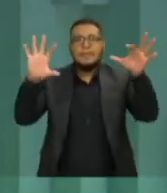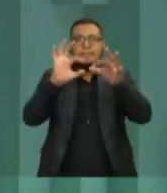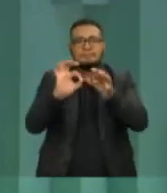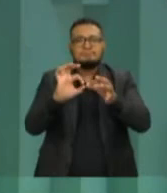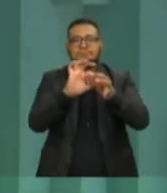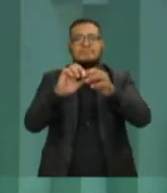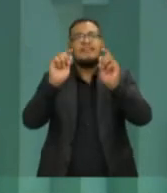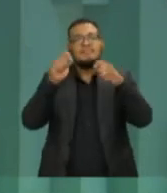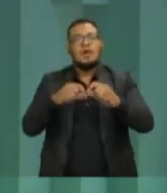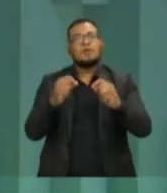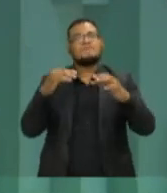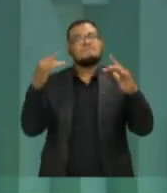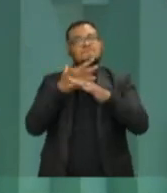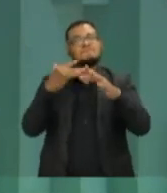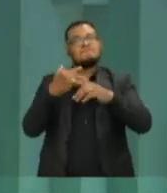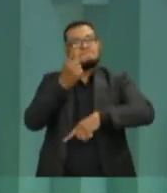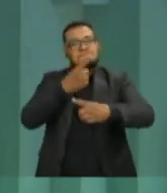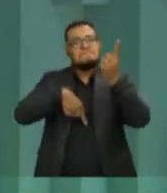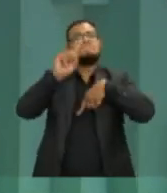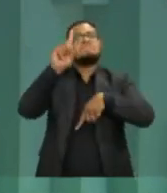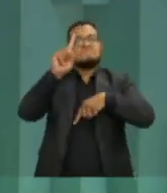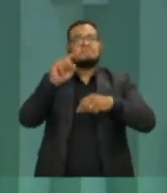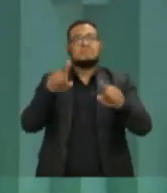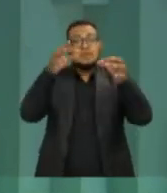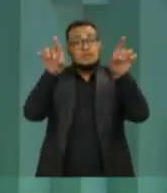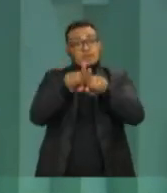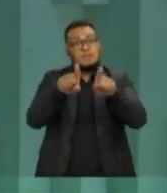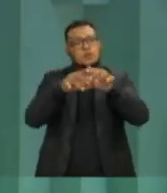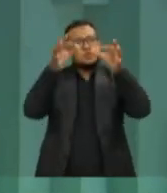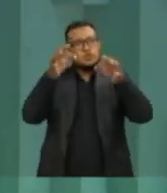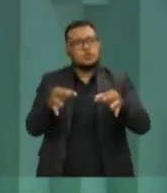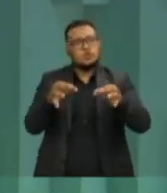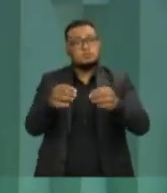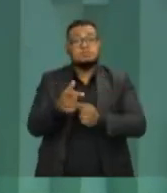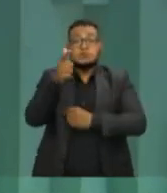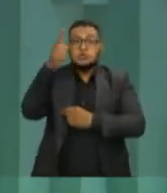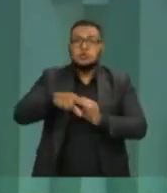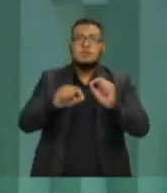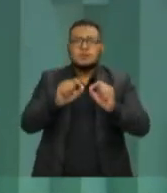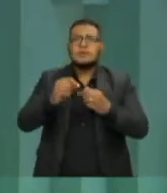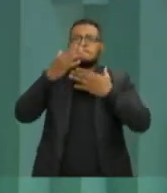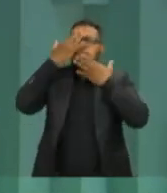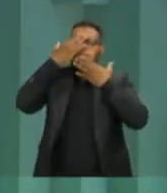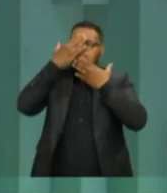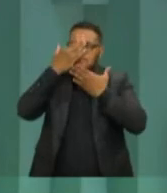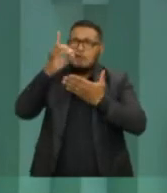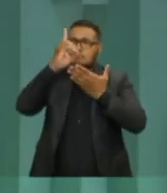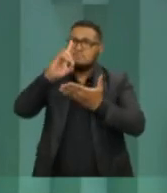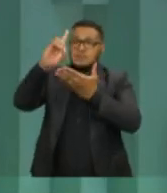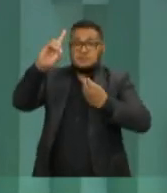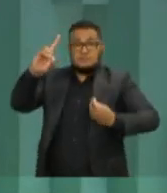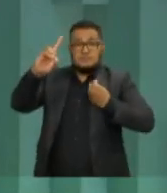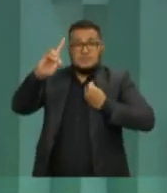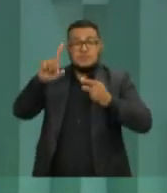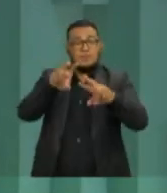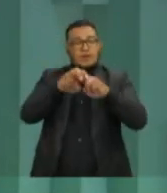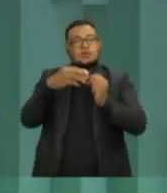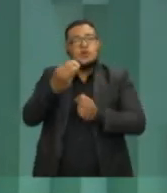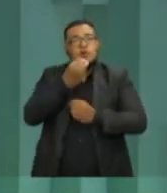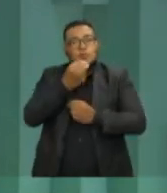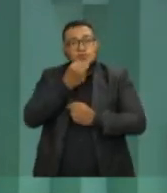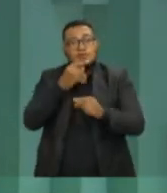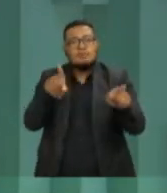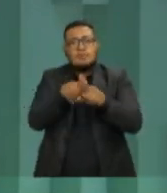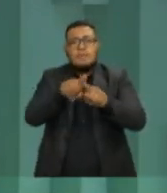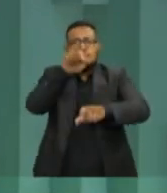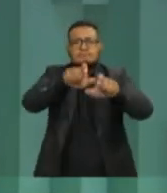cidade melhor, mais humana, fraterna e justa. Quero repetir aqui. Obrigado, Senhor, pela vida, pela oportunidade e a todos vocês que